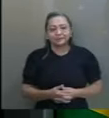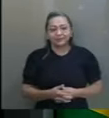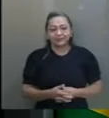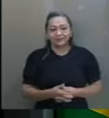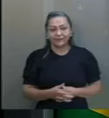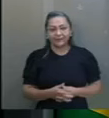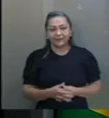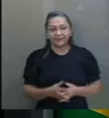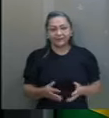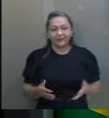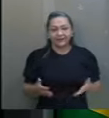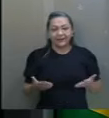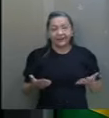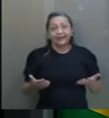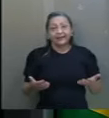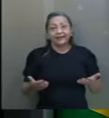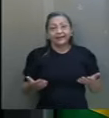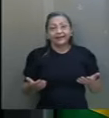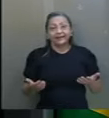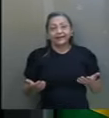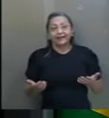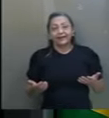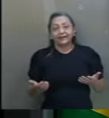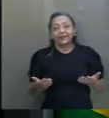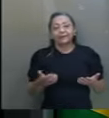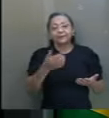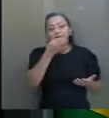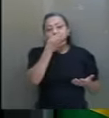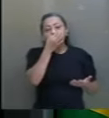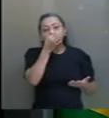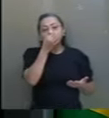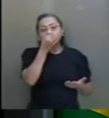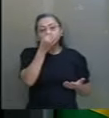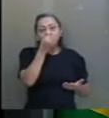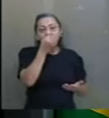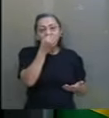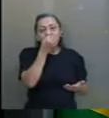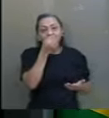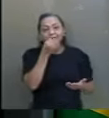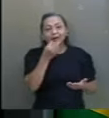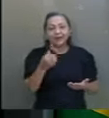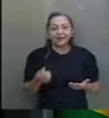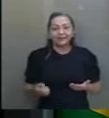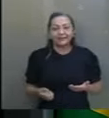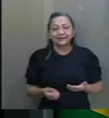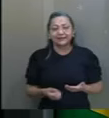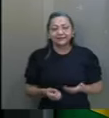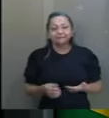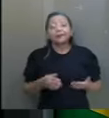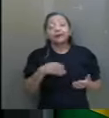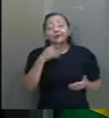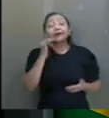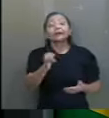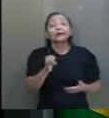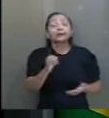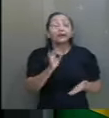Eu, para encerrar, presidente, quero dizer que o objetivo é um só.